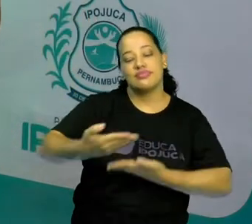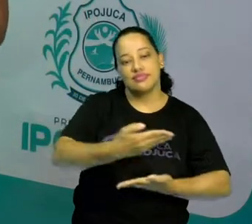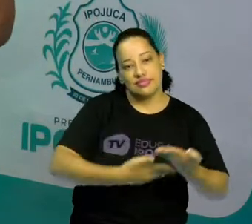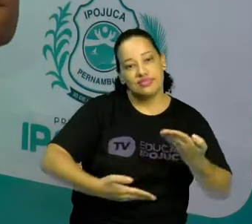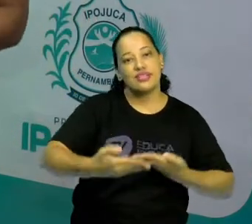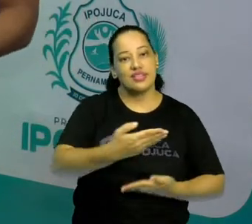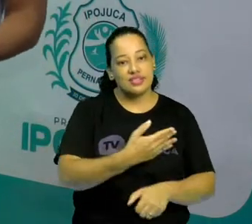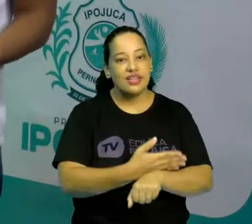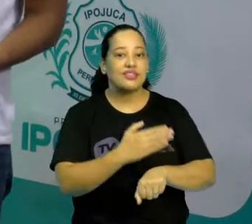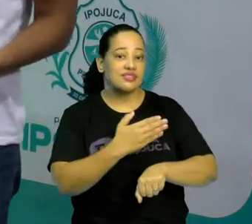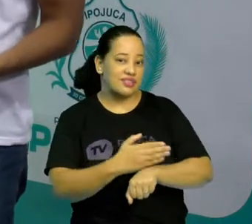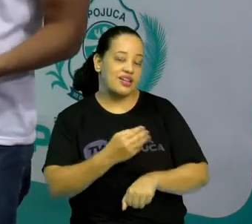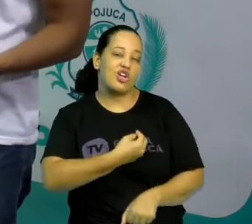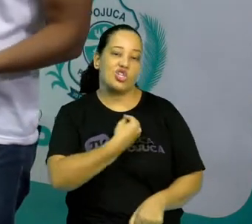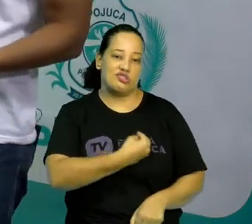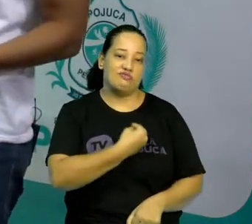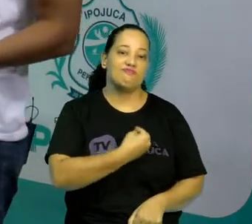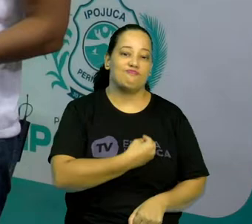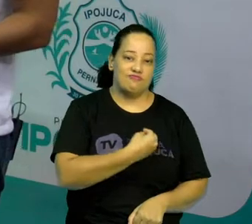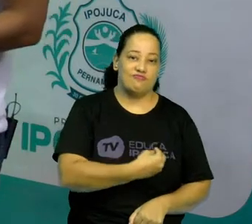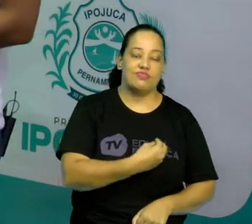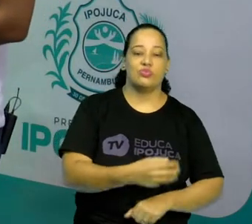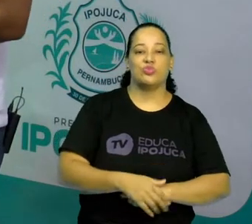da nossa prática, da nossa vivência.